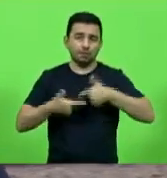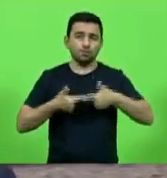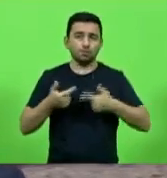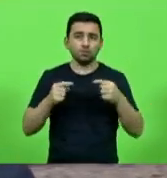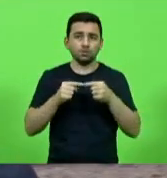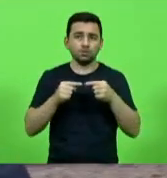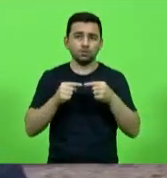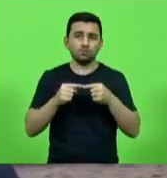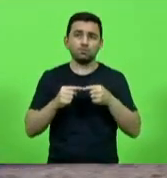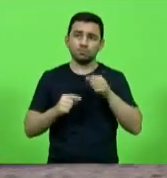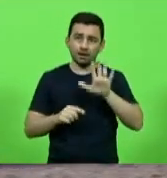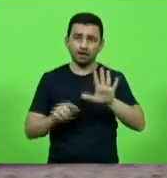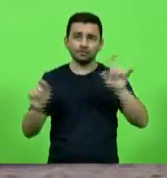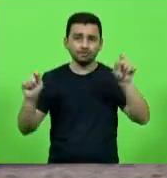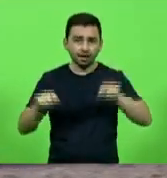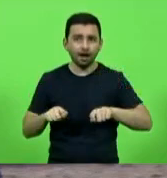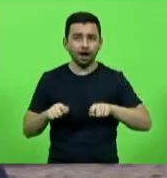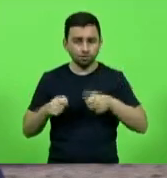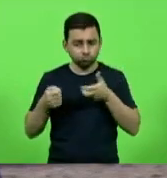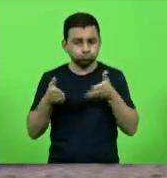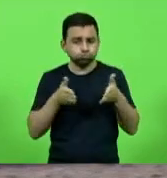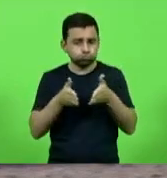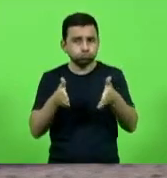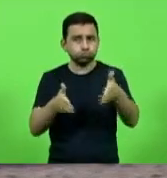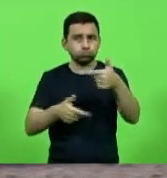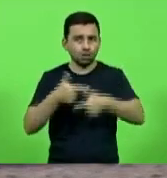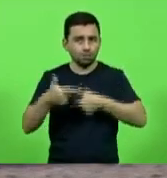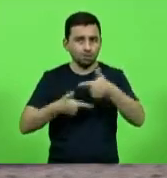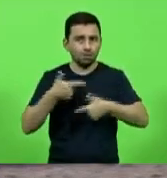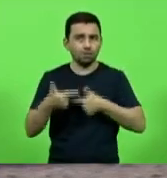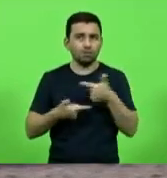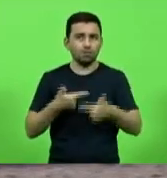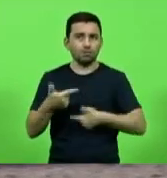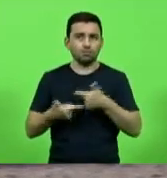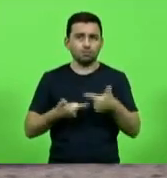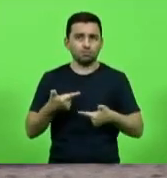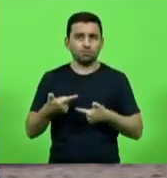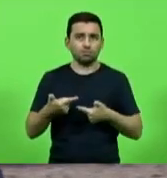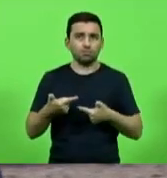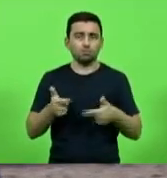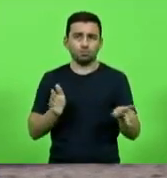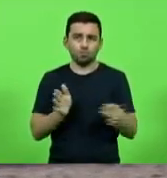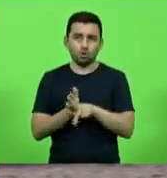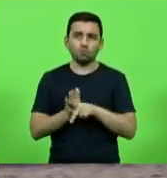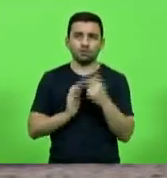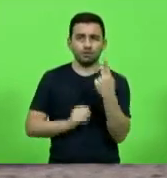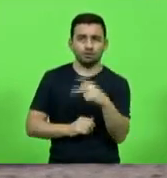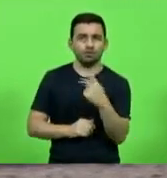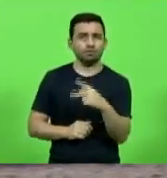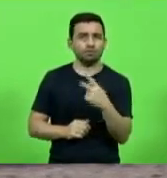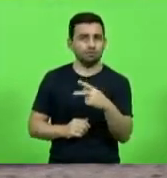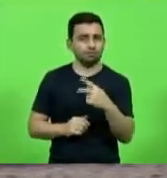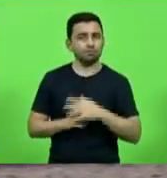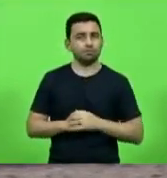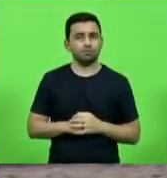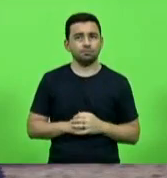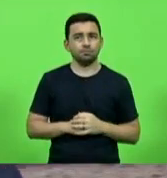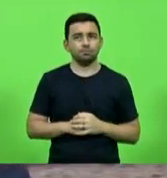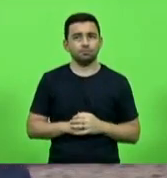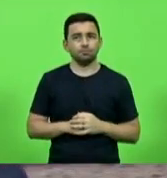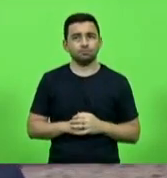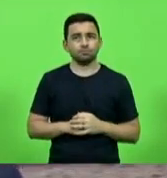mas tem várias formas de conduzir o trabalho no local, no posto que exerce esse juiz.